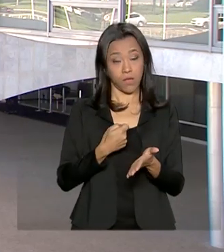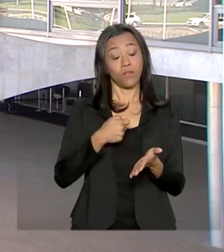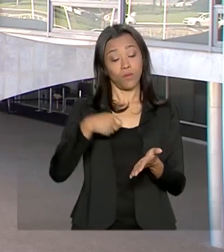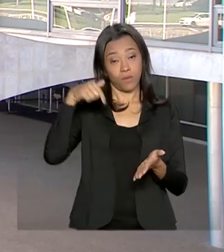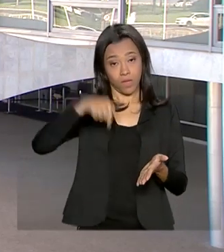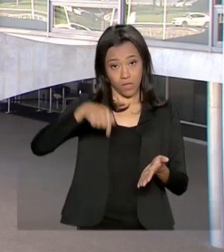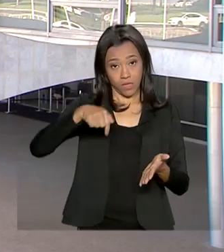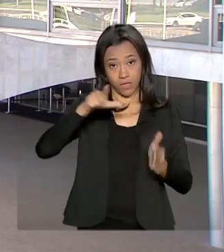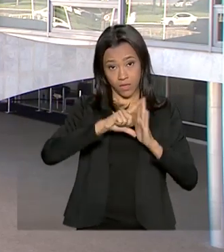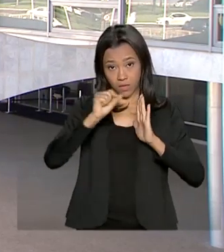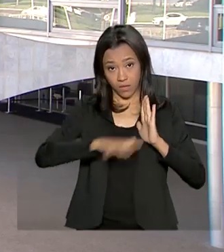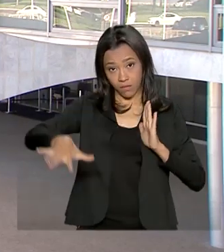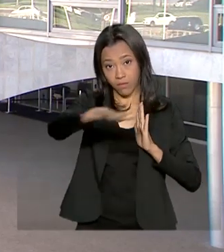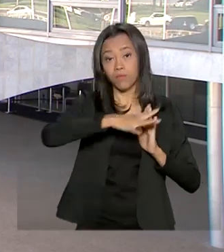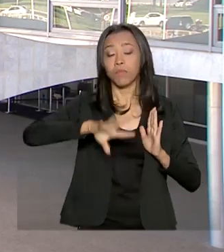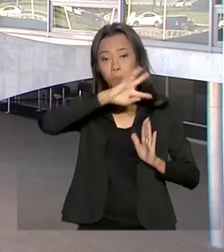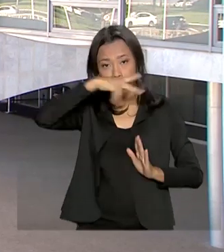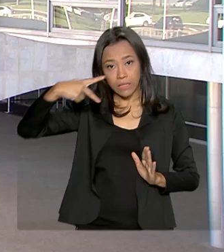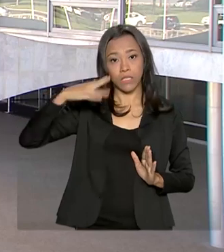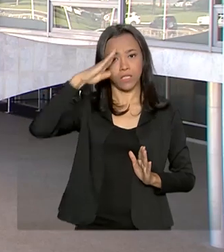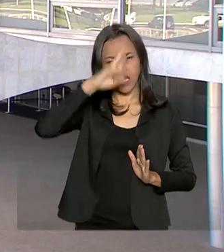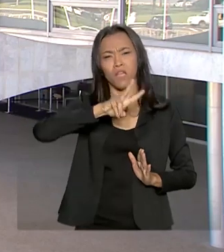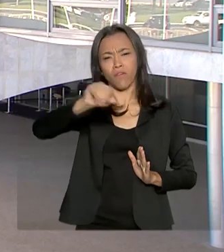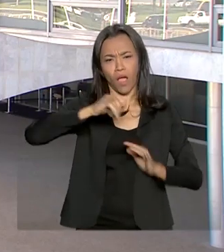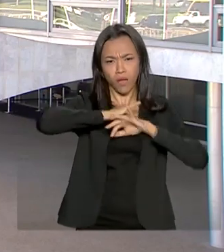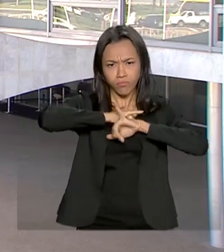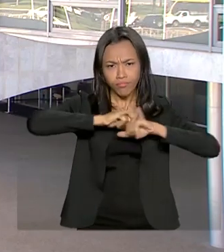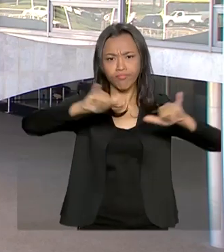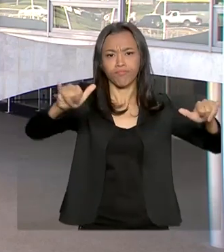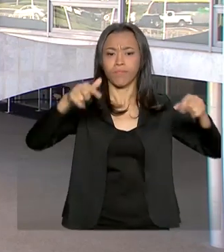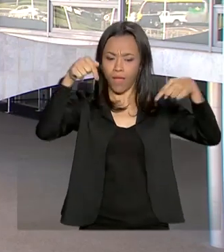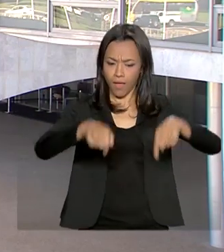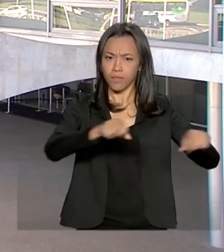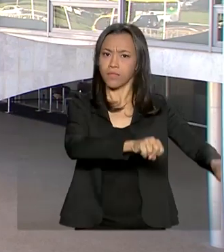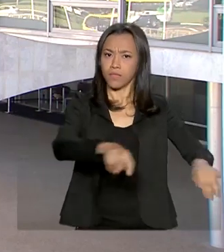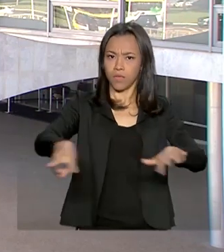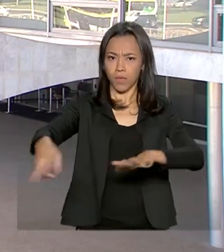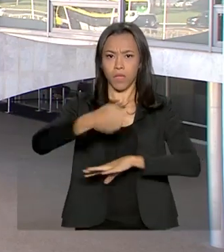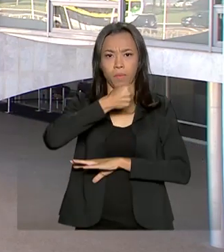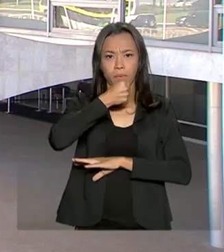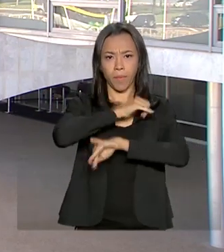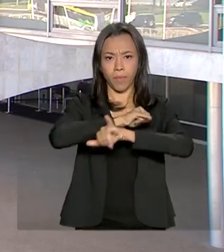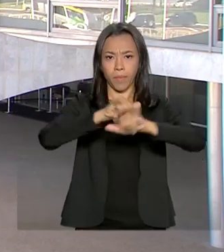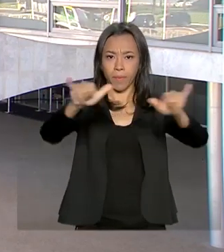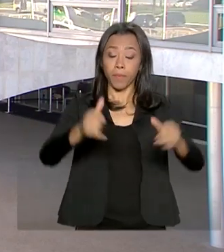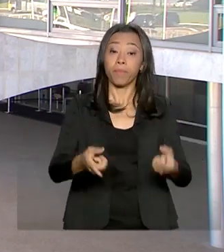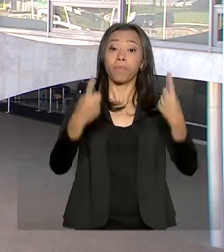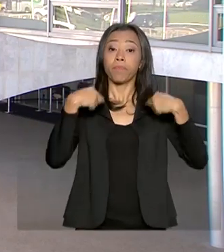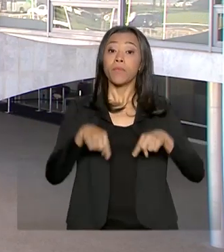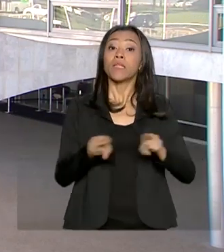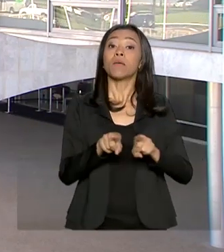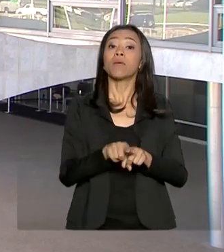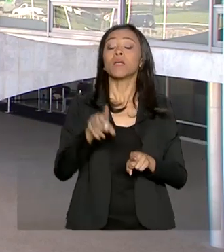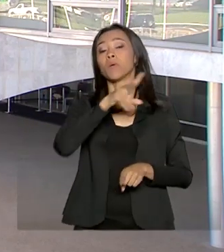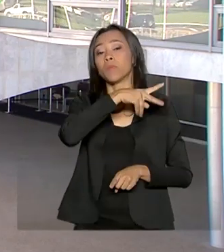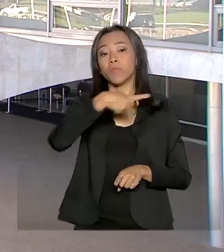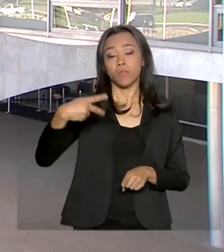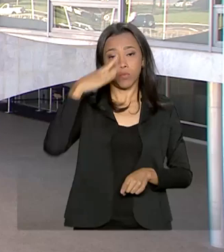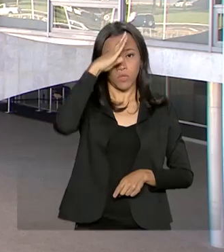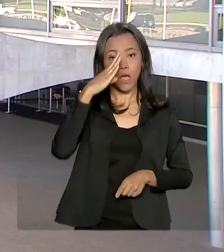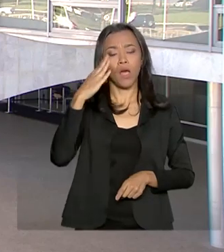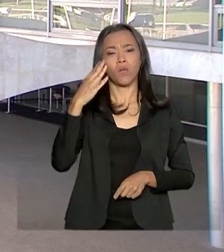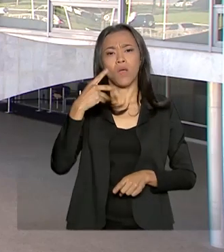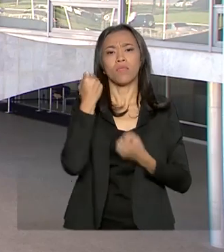Palácio do Planalto, ele deve fazer um pronunciamento sobre esse decreto ainda esta semana. Na entrevista, Jair Bolsonaro voltou a defender a